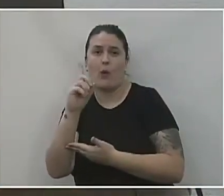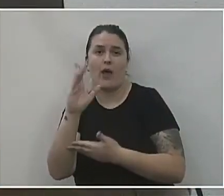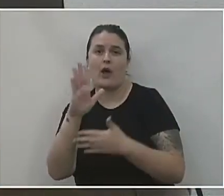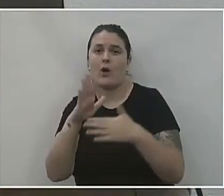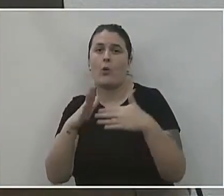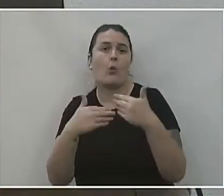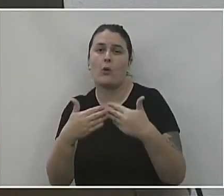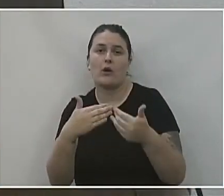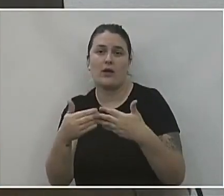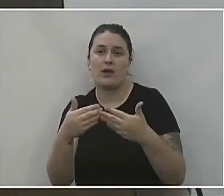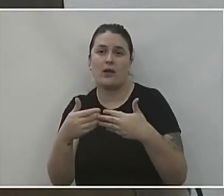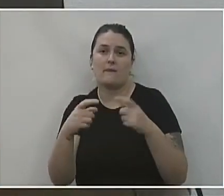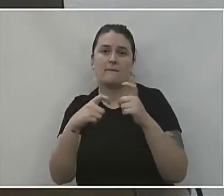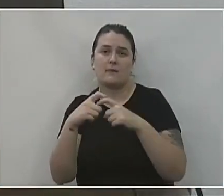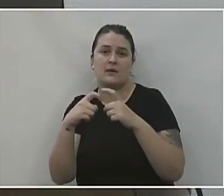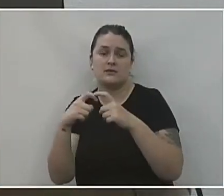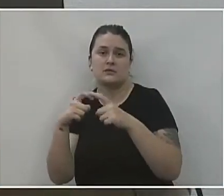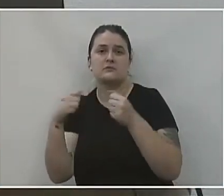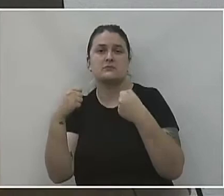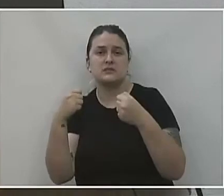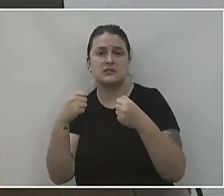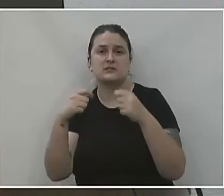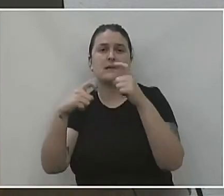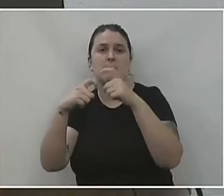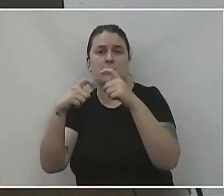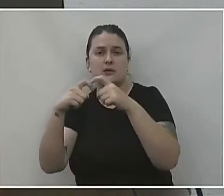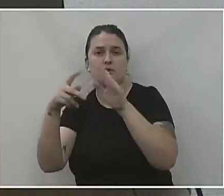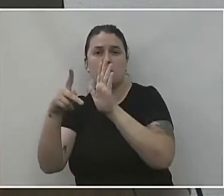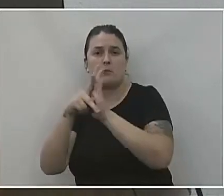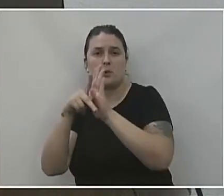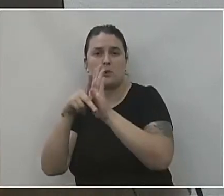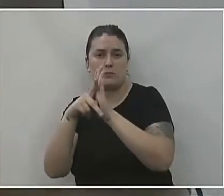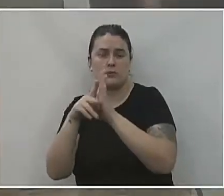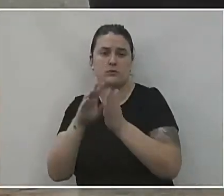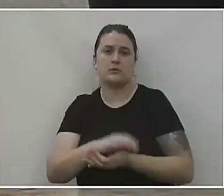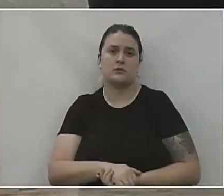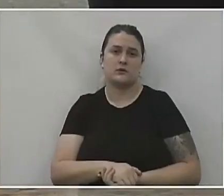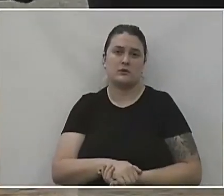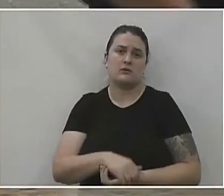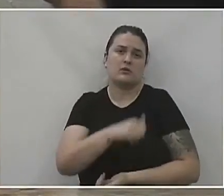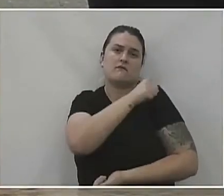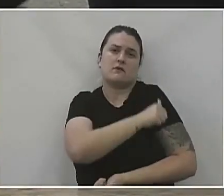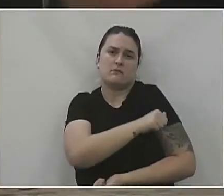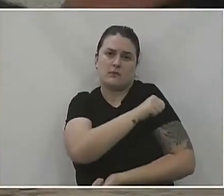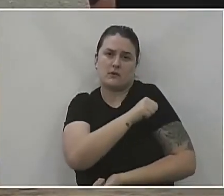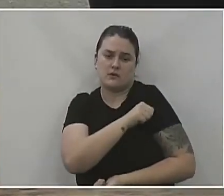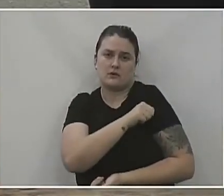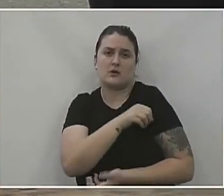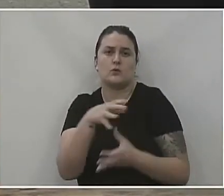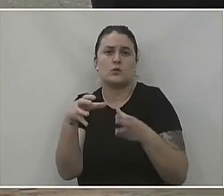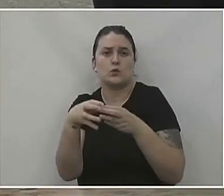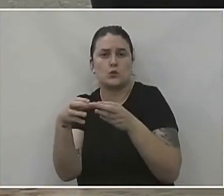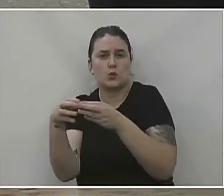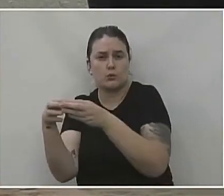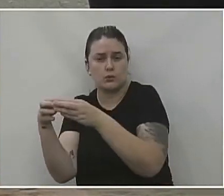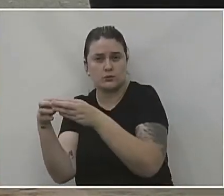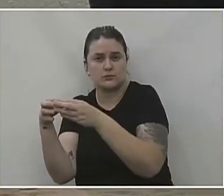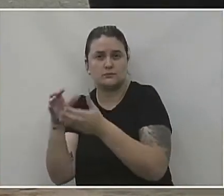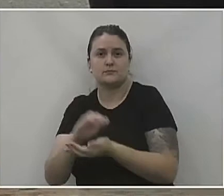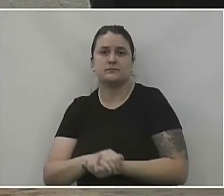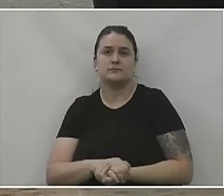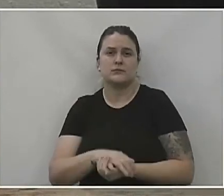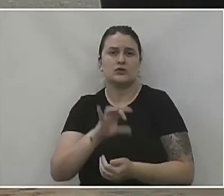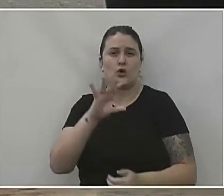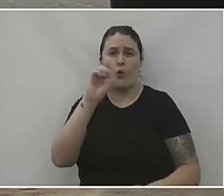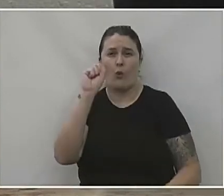manuseia respirador. Tem que ser intensivista. Certo, aí vem enfermeira, vem enfermeira, vem toda uma equipe atrás. Infelizmente... Só que